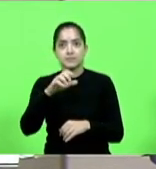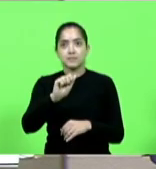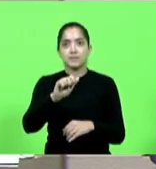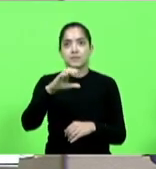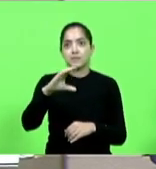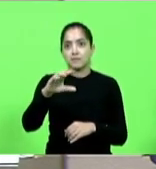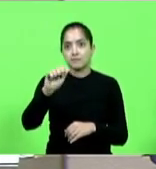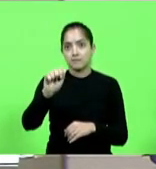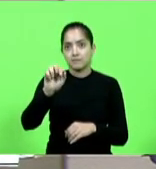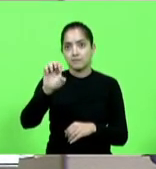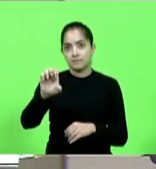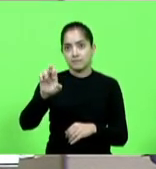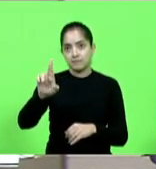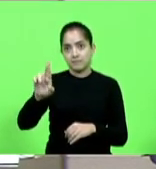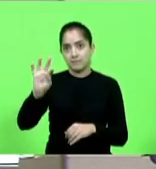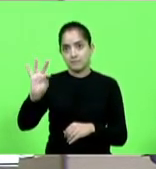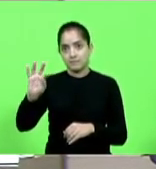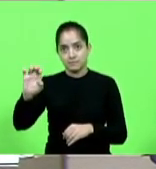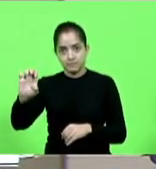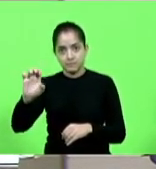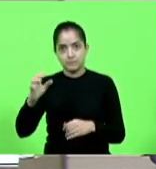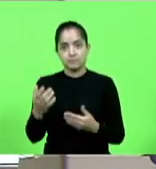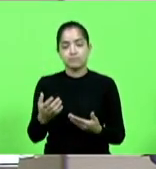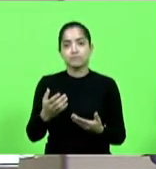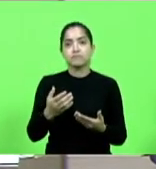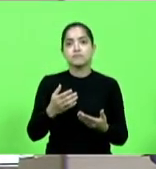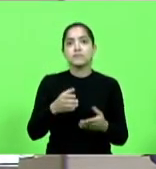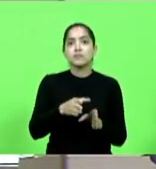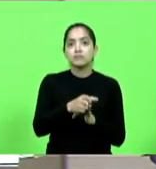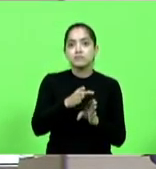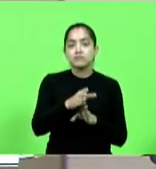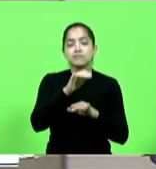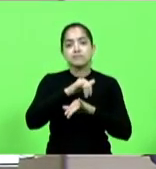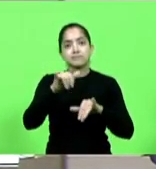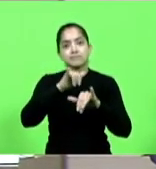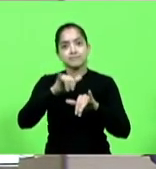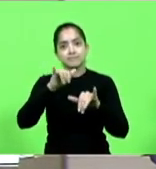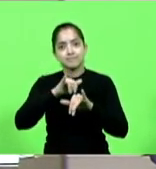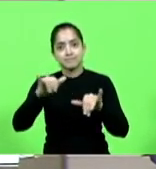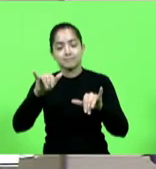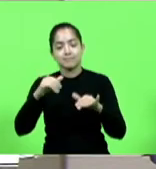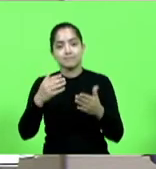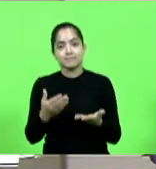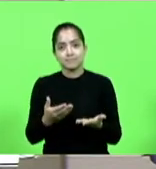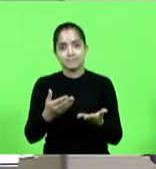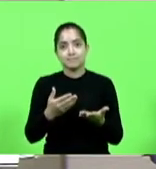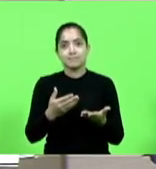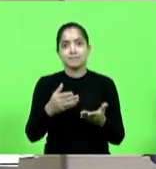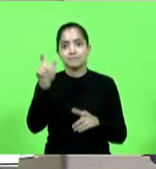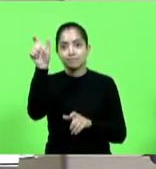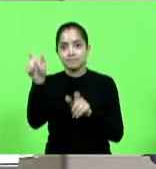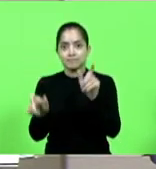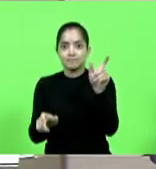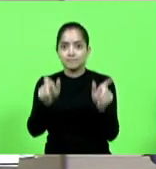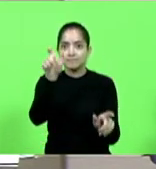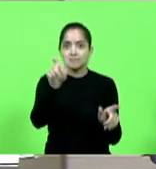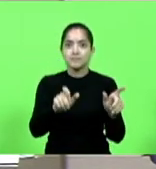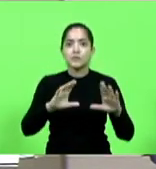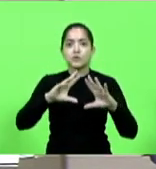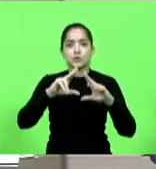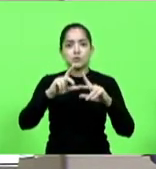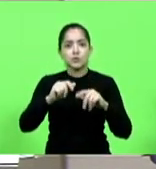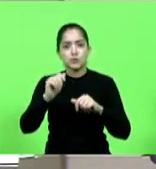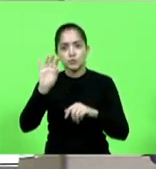que leva a mensagem a informação deixo o cidadão catarinense a par de tudo que acontece